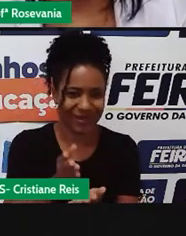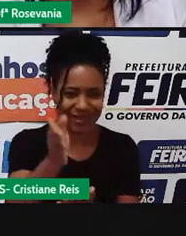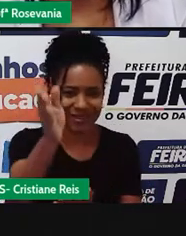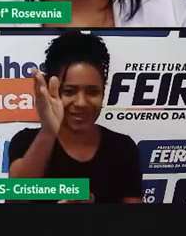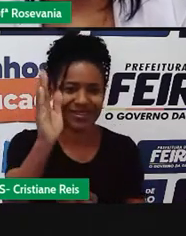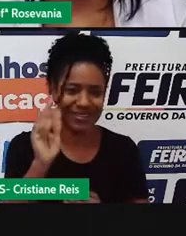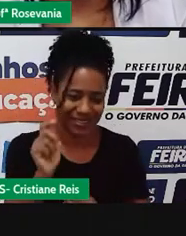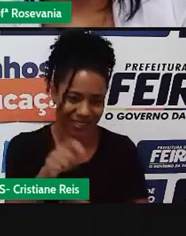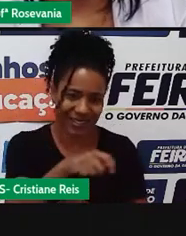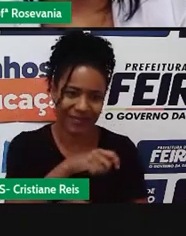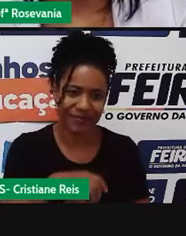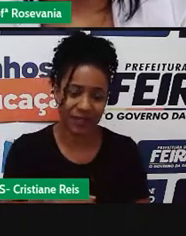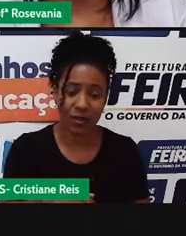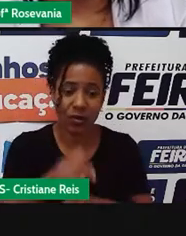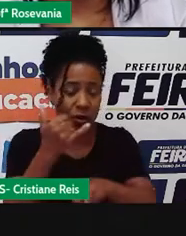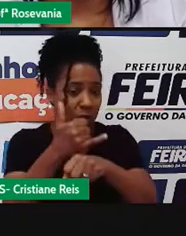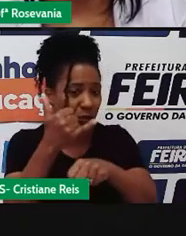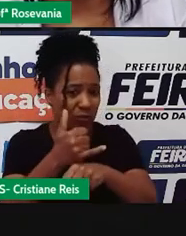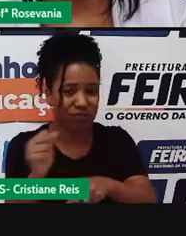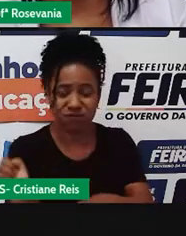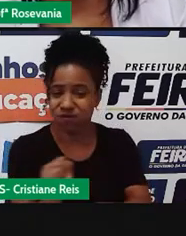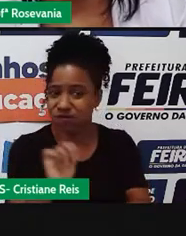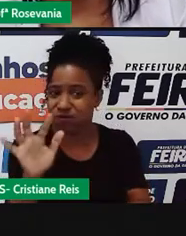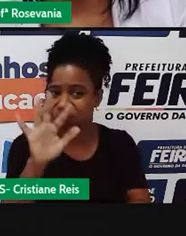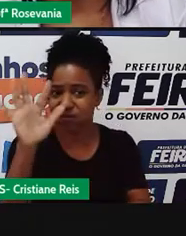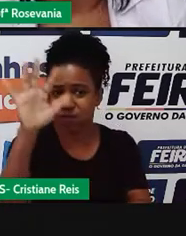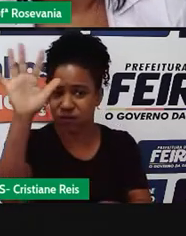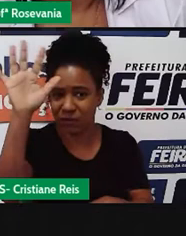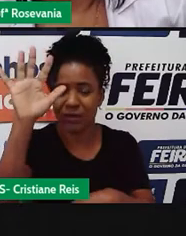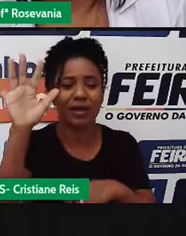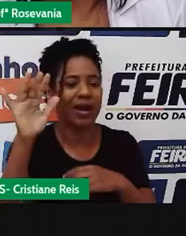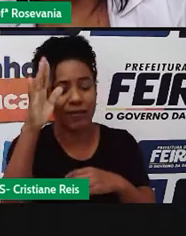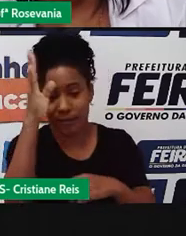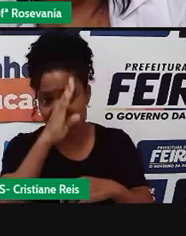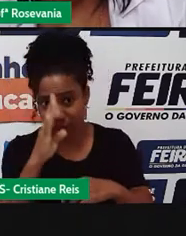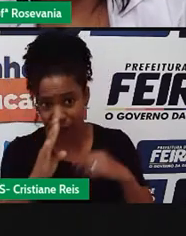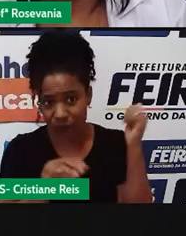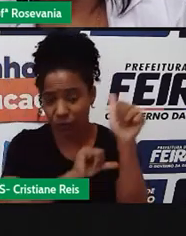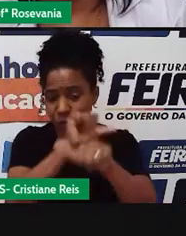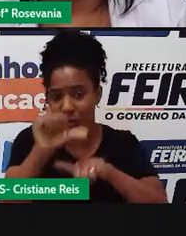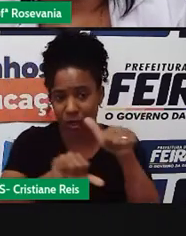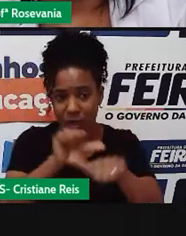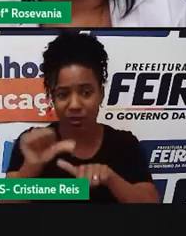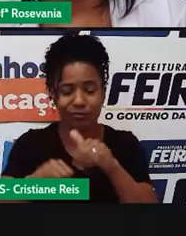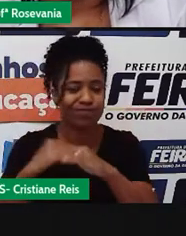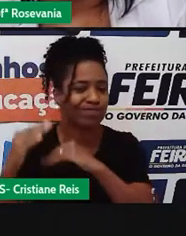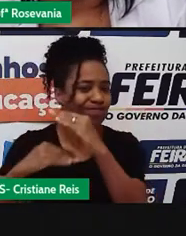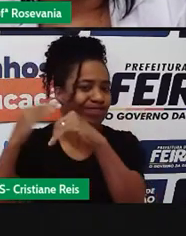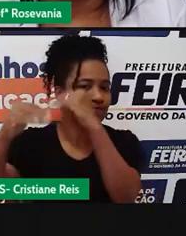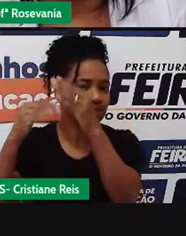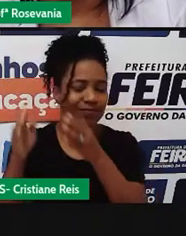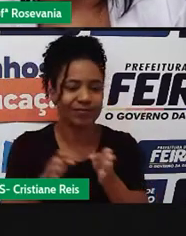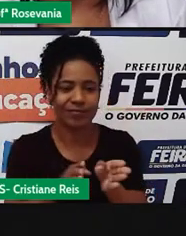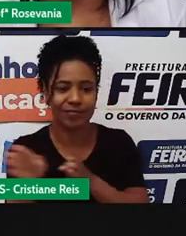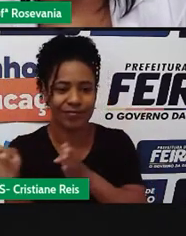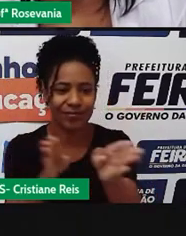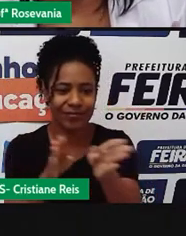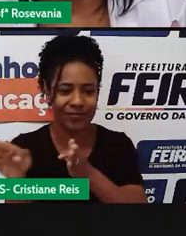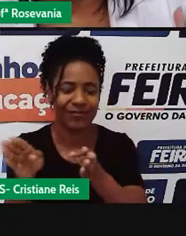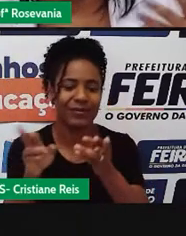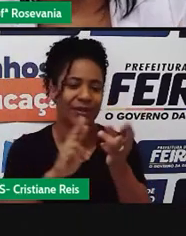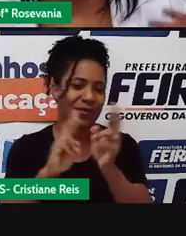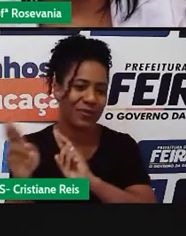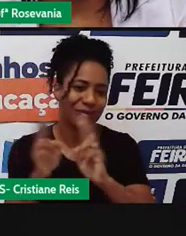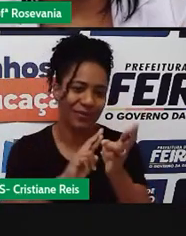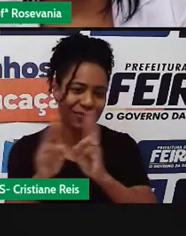E aí, infelizmente, o Brasil foi deixando essa ideia de ferrovias e passando a investir nas rodovias, o que a gente